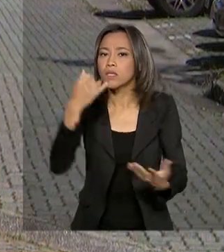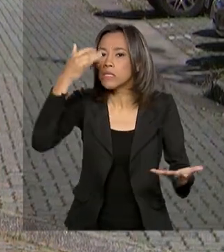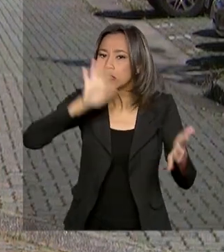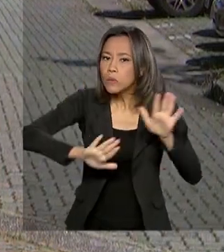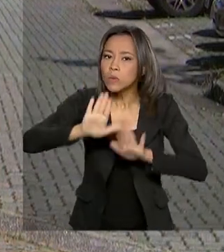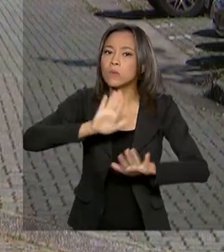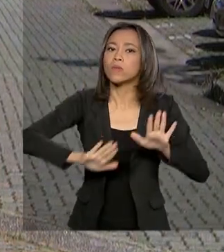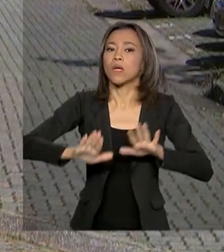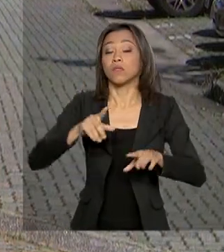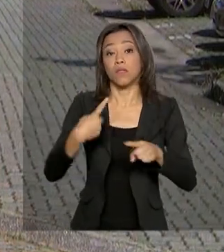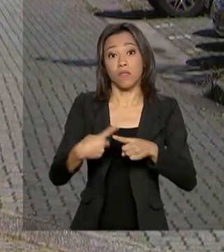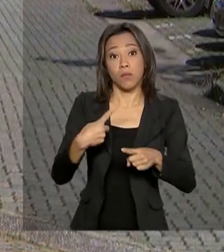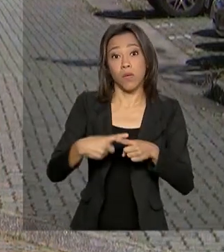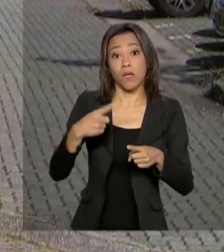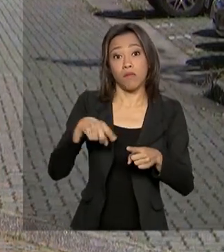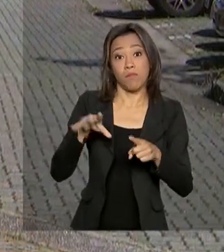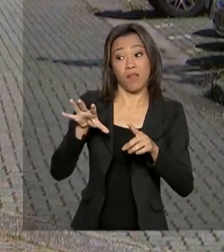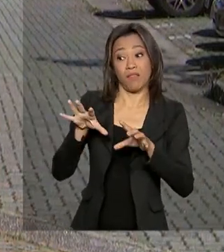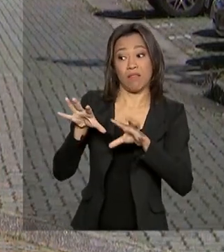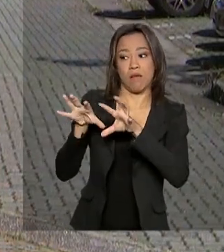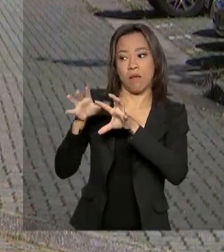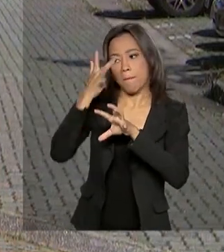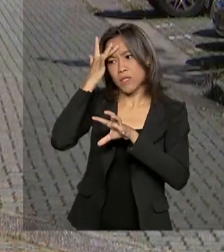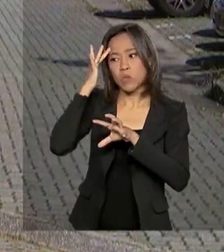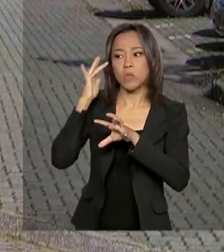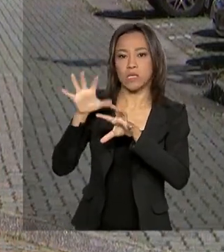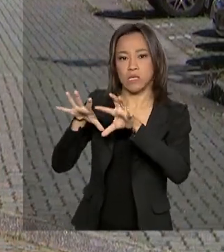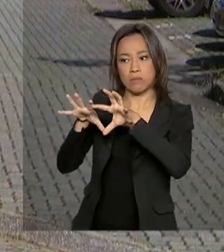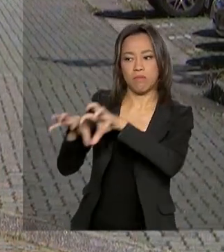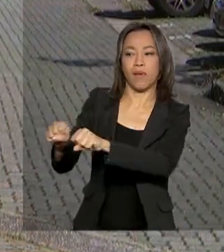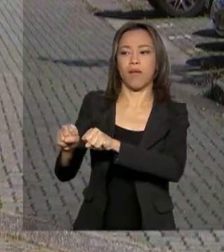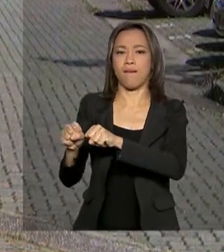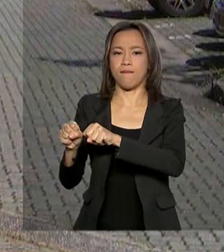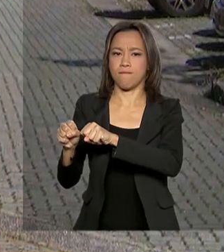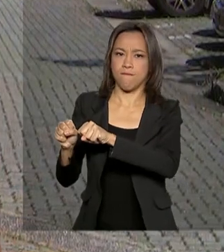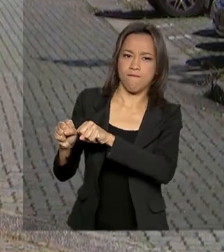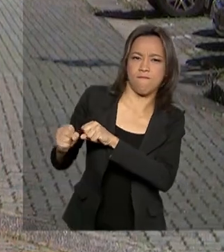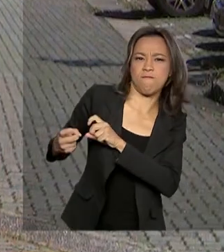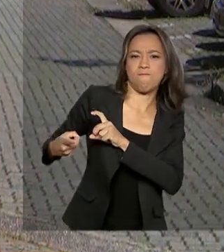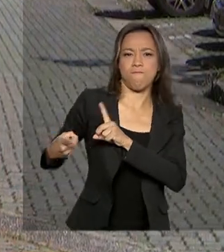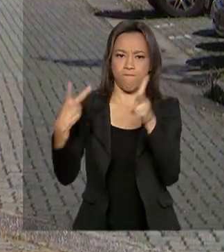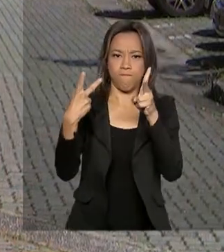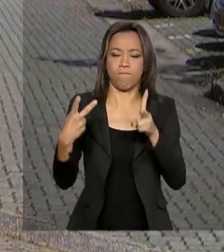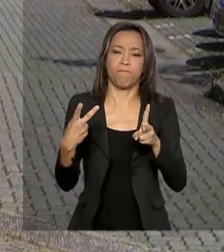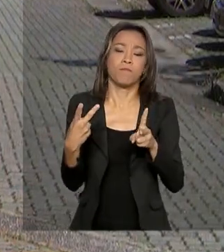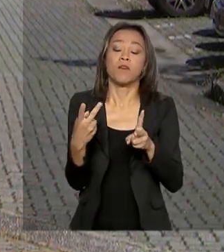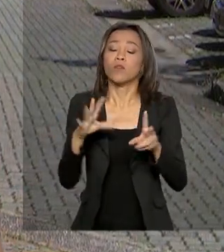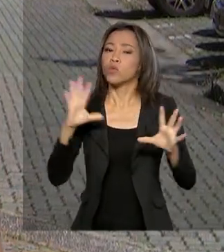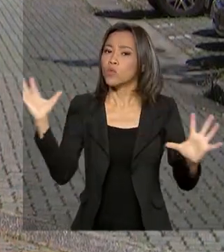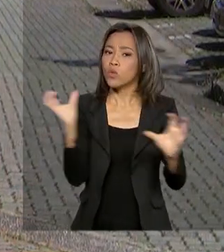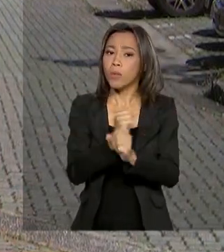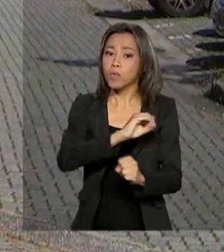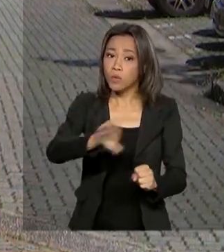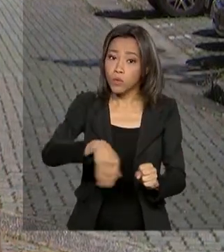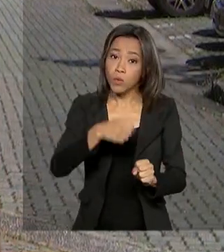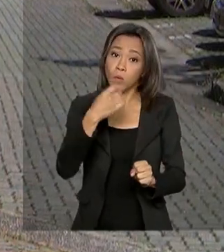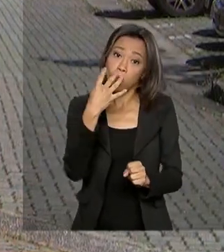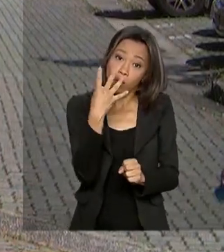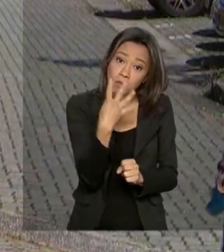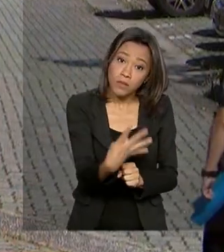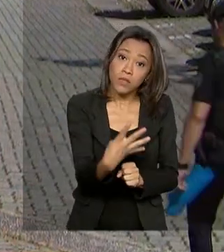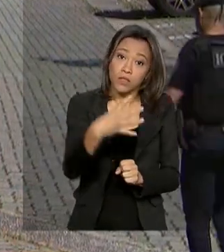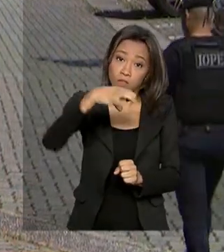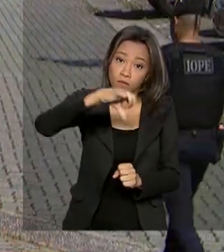tráfico de pessoas junto com os canais de denúncia. Ao todo, 495 mil impressos